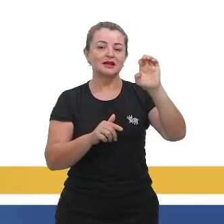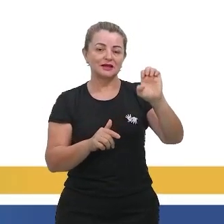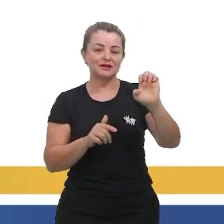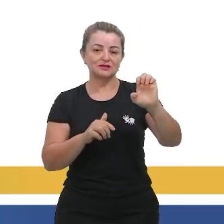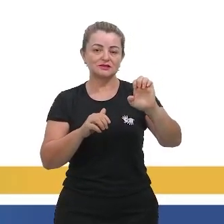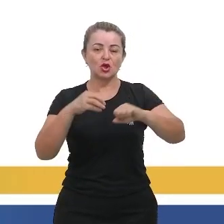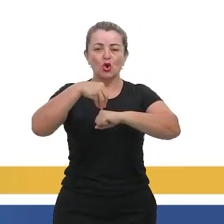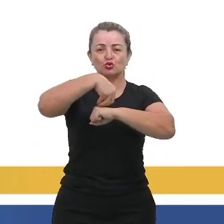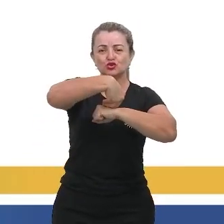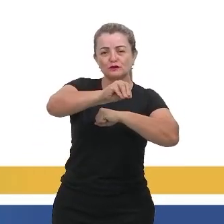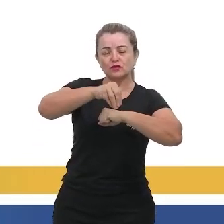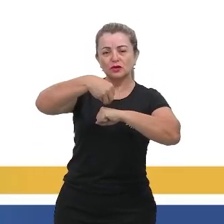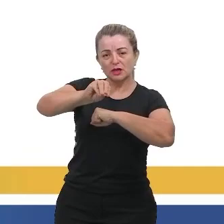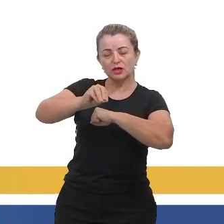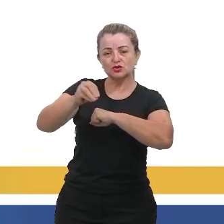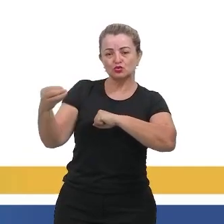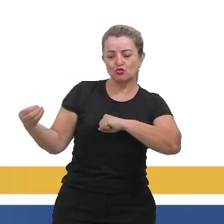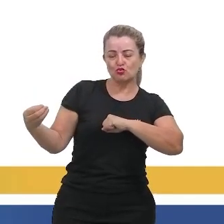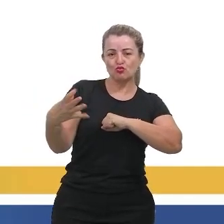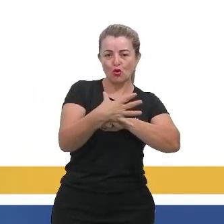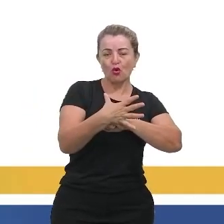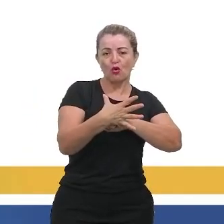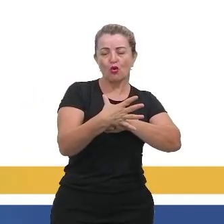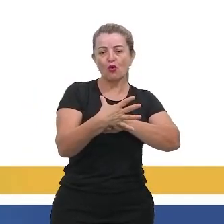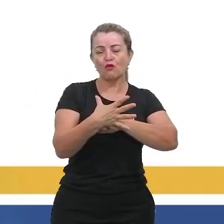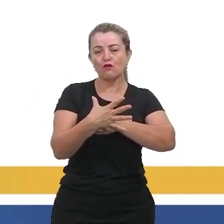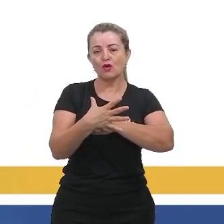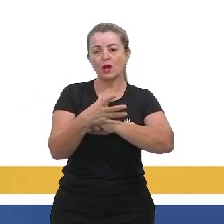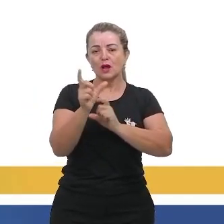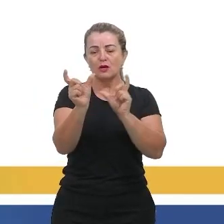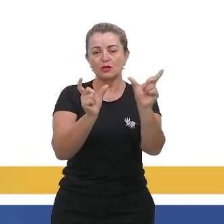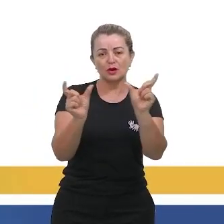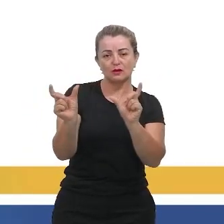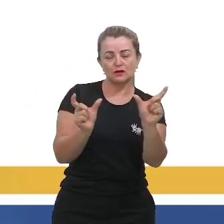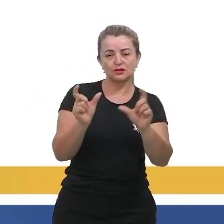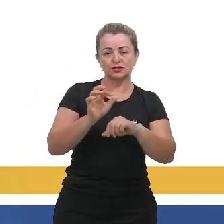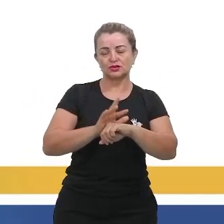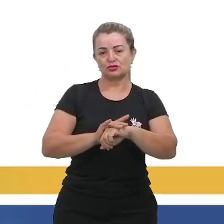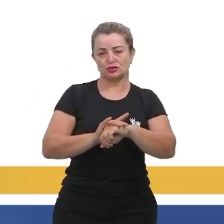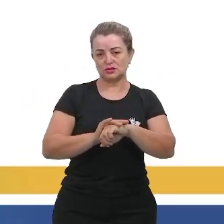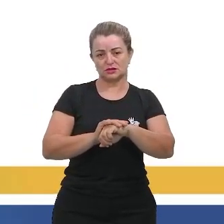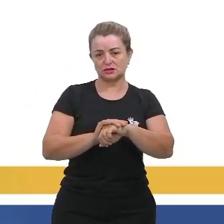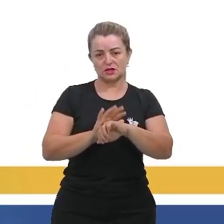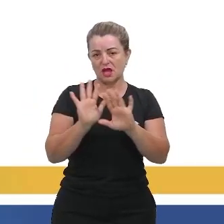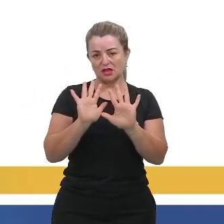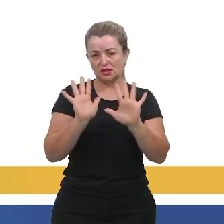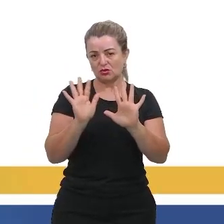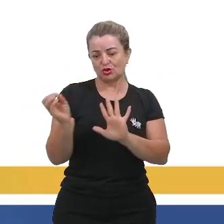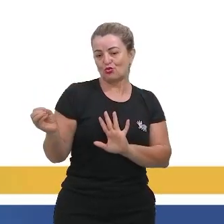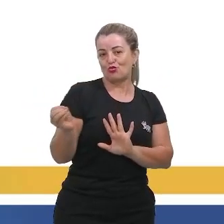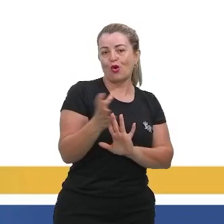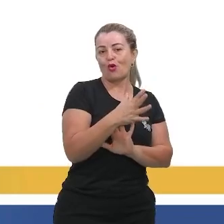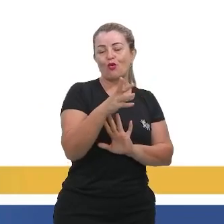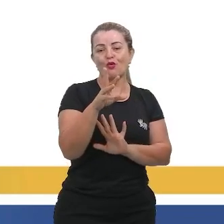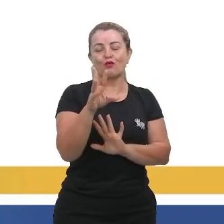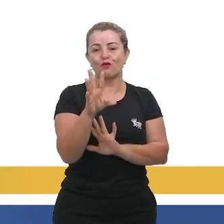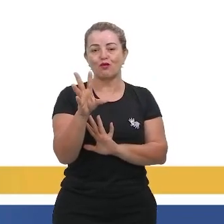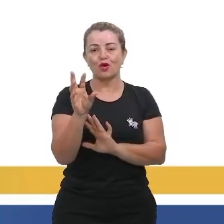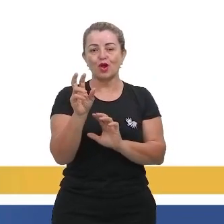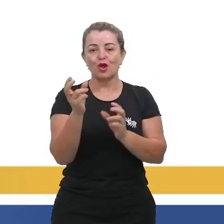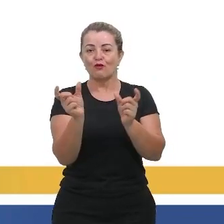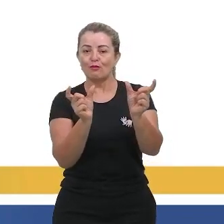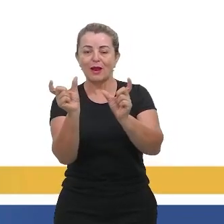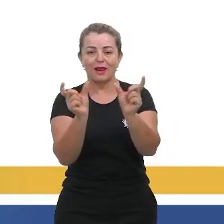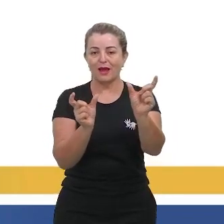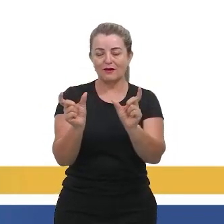Divulgaram novo rol de doenças. Não, a questão aqui não está voltada à questão de novo rol de doenças, e sim